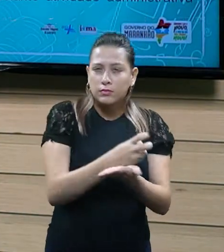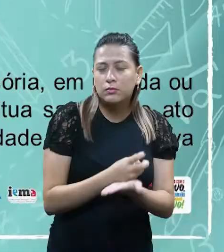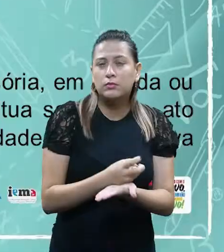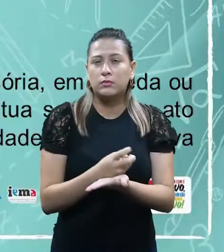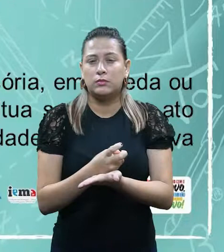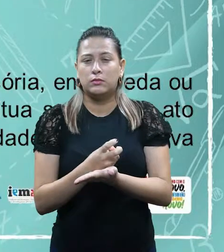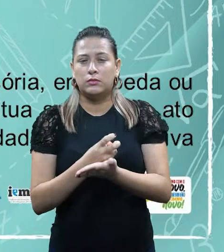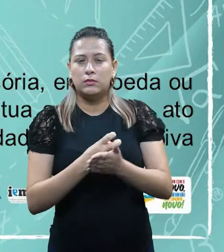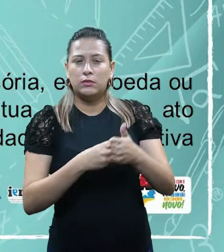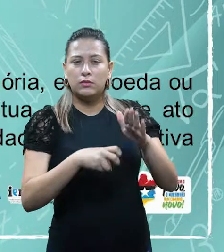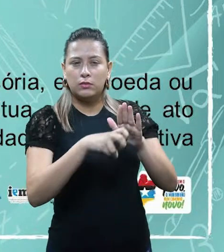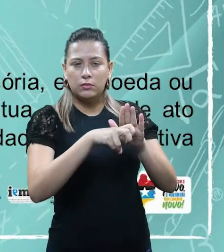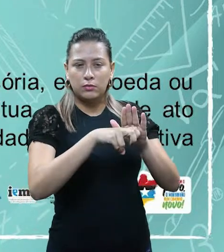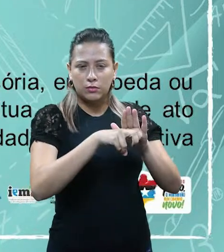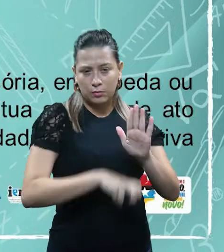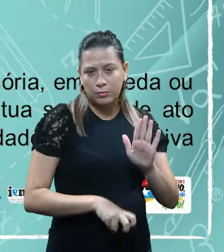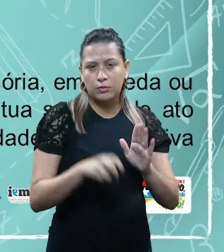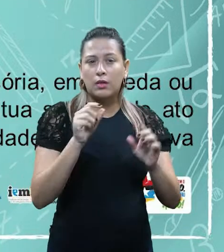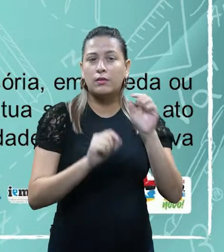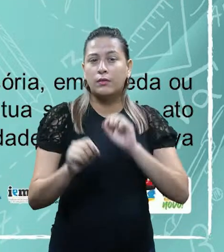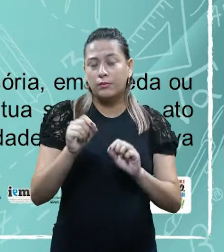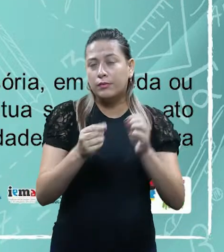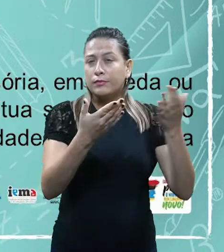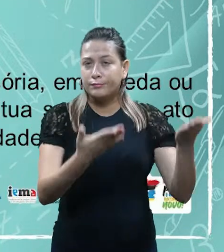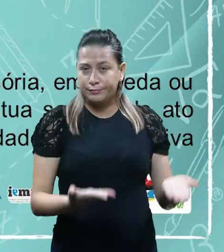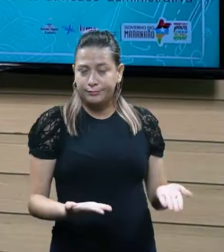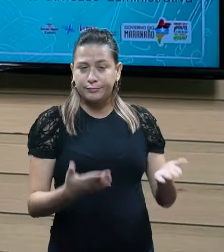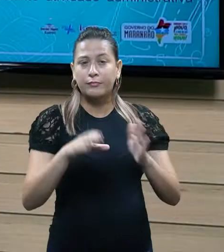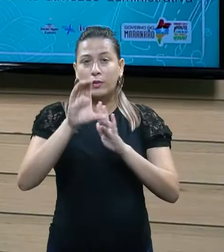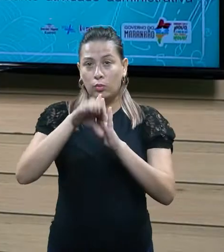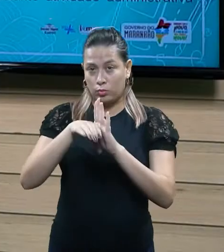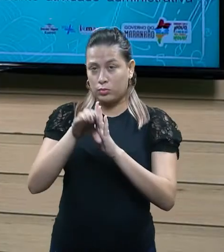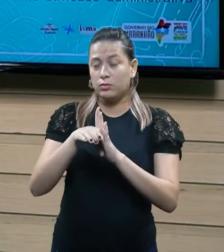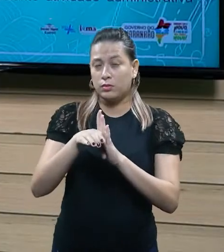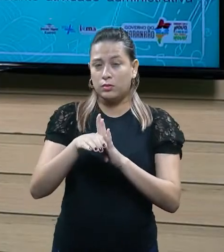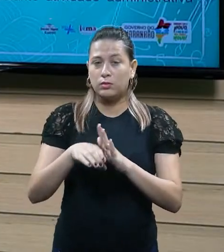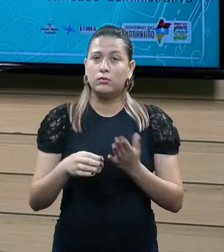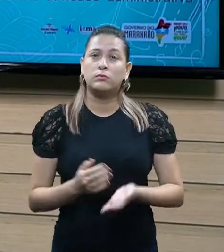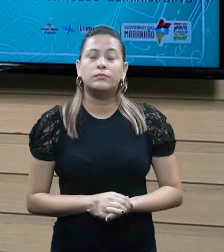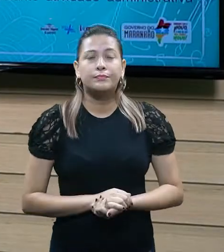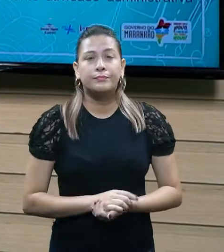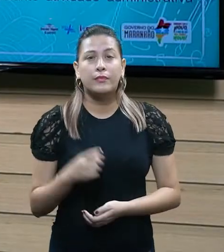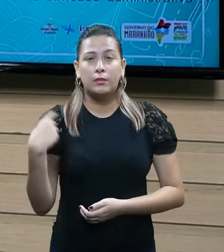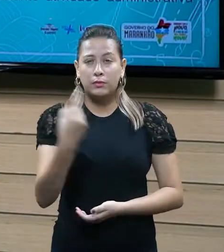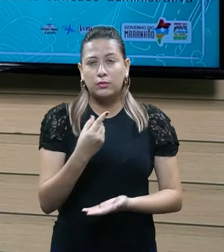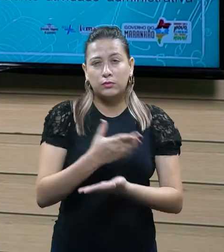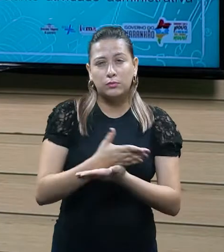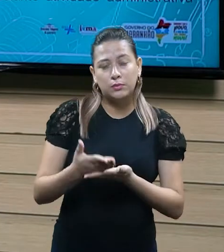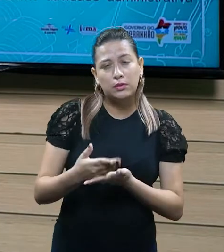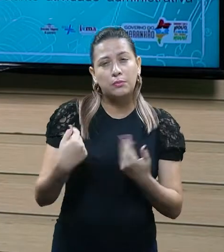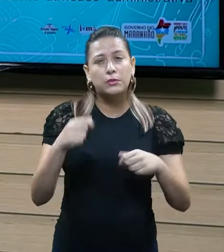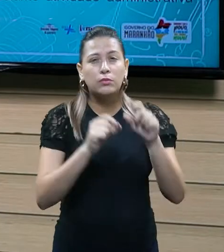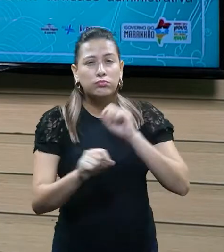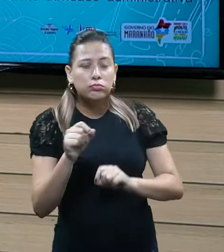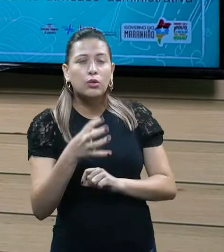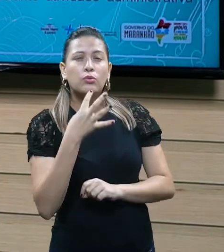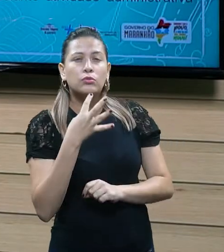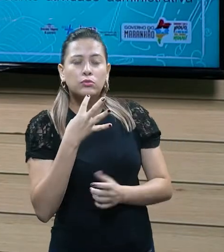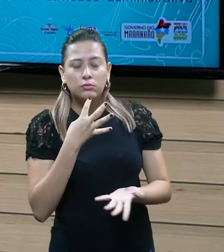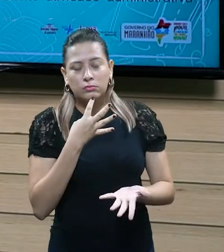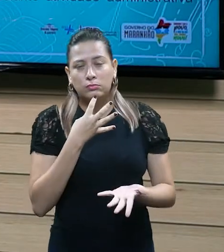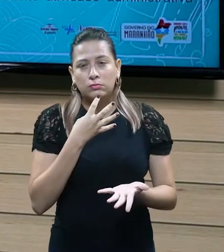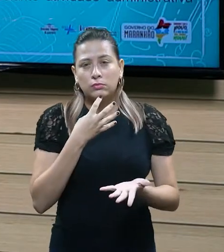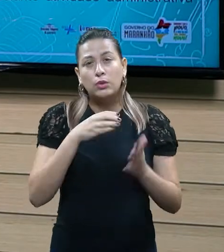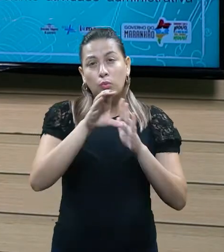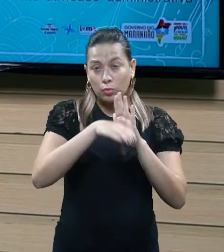nossa aula hoje vai ser Tributo. A gente, para iniciar os nossos estudos, a gente precisa conhecer de fato o conceito de tributo. A gente